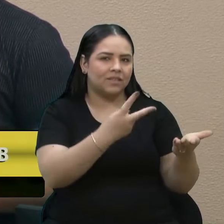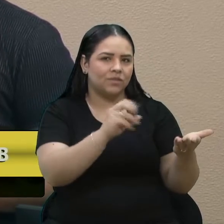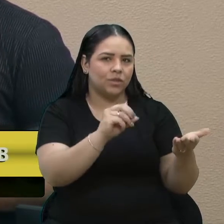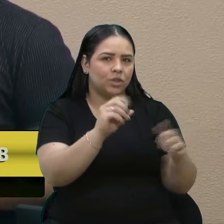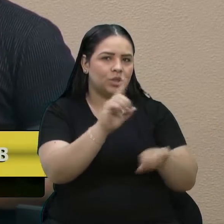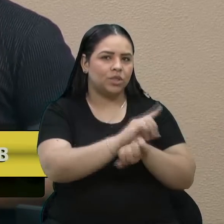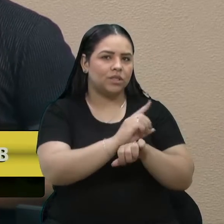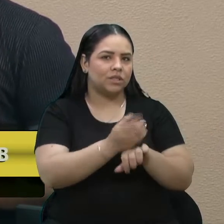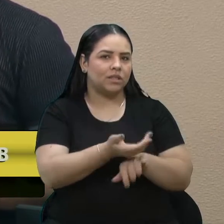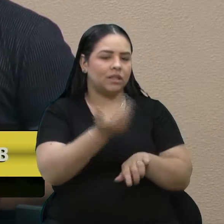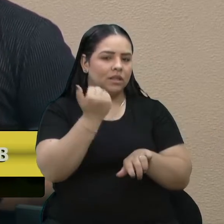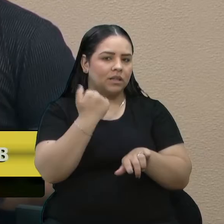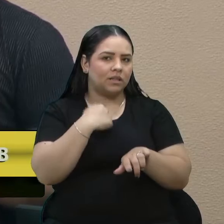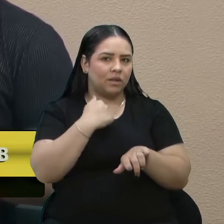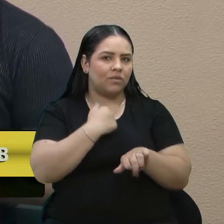atrás.